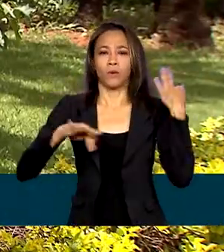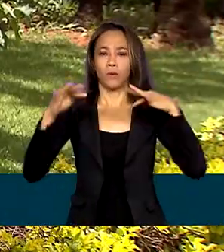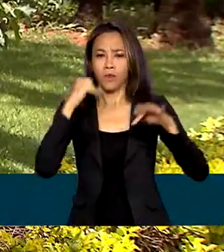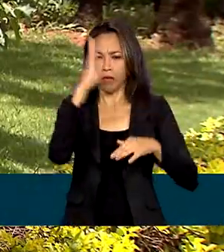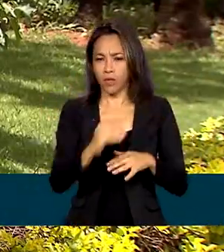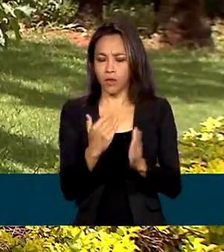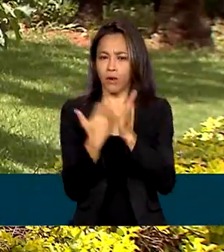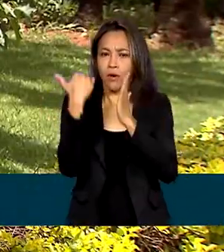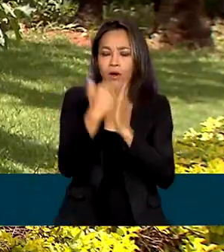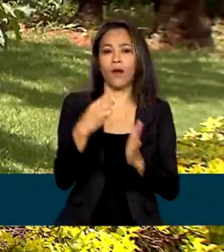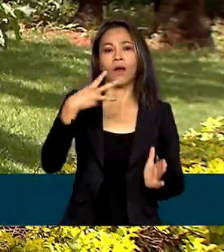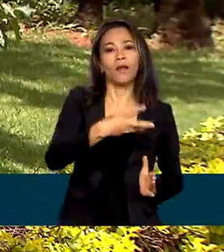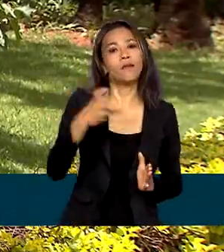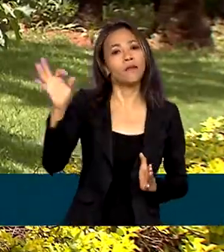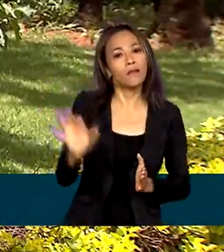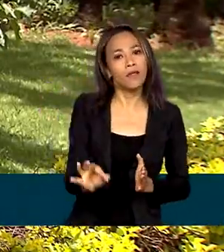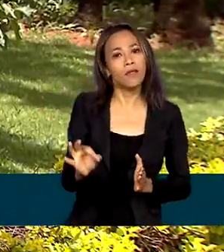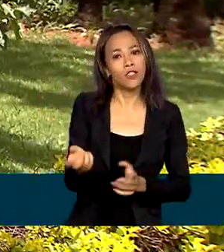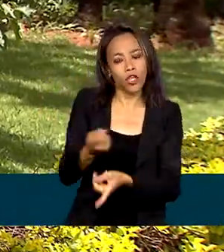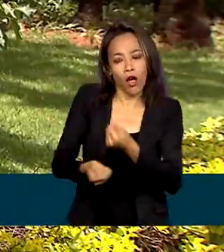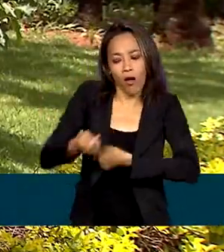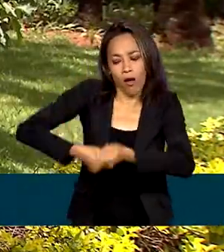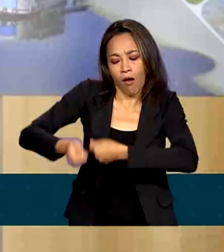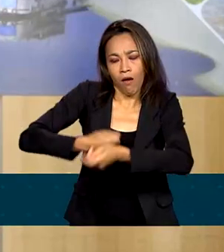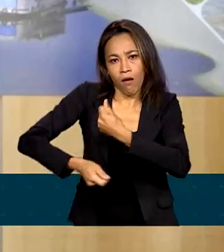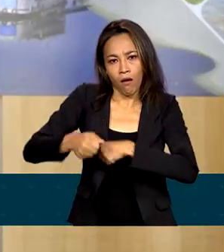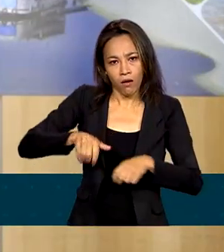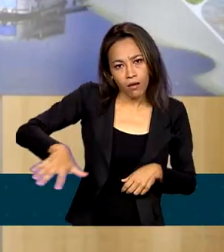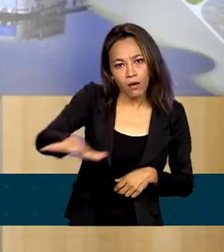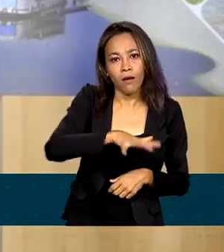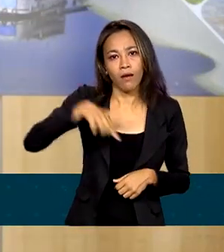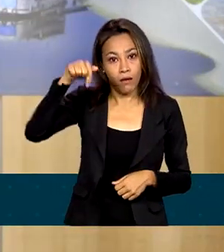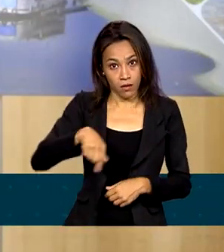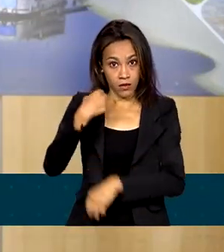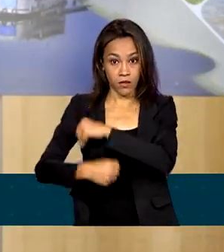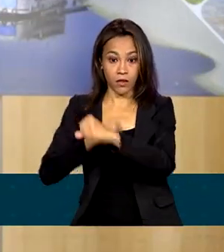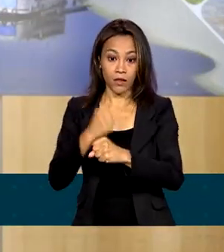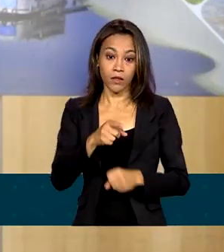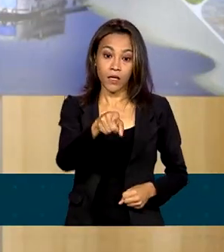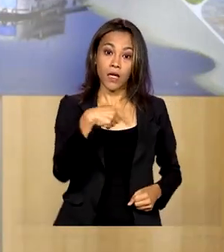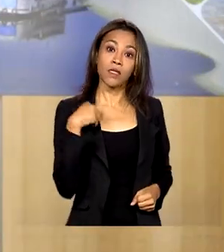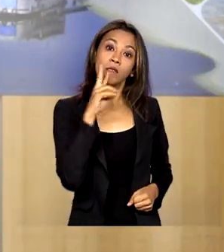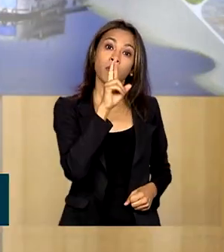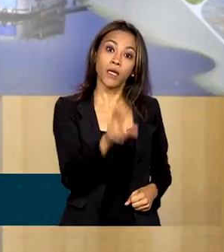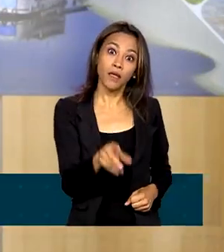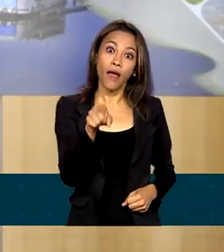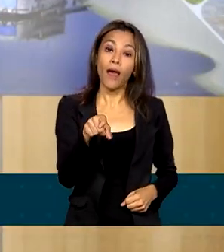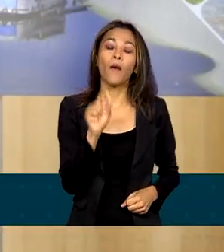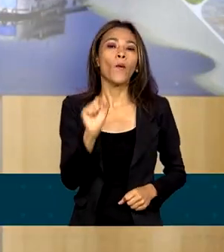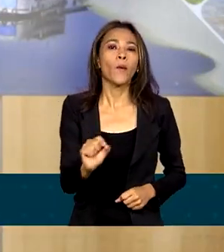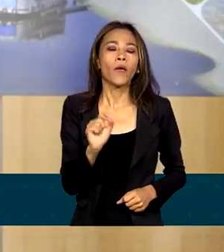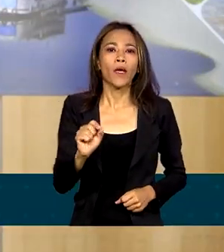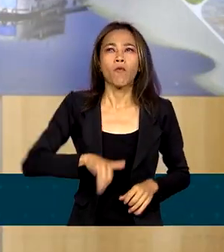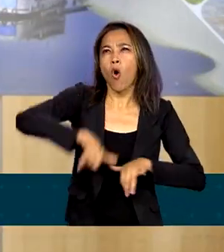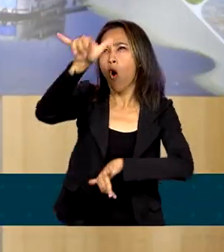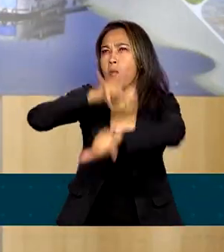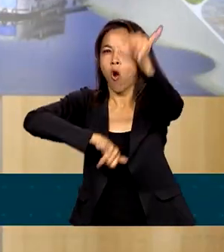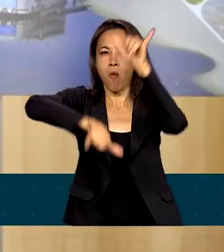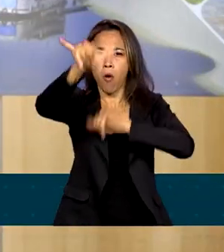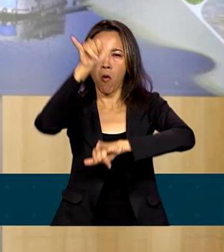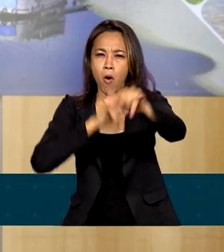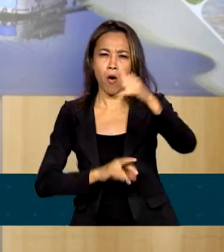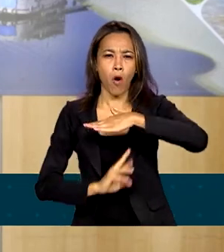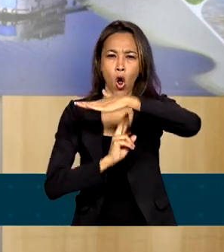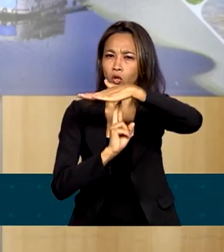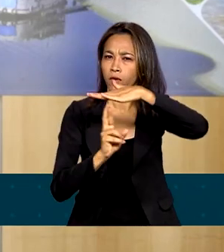% no faturamento do setor neste ano. O resultado é uma demanda maior nos aeroportos, nas rodoviárias, no